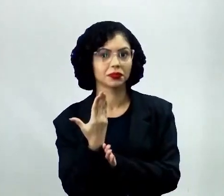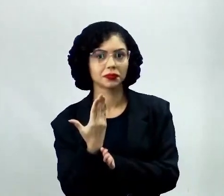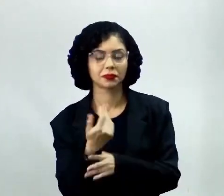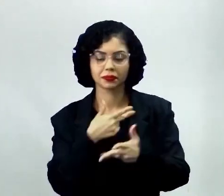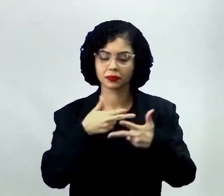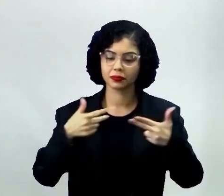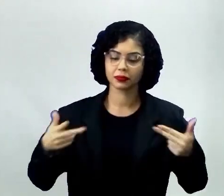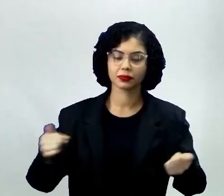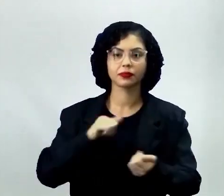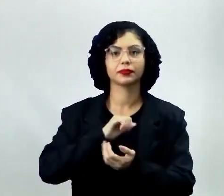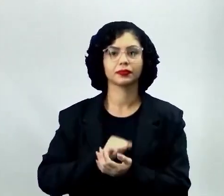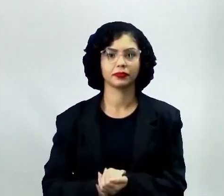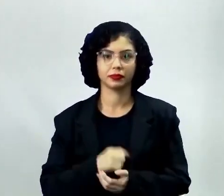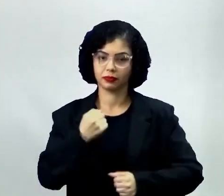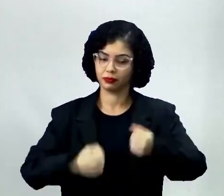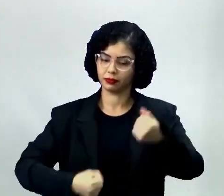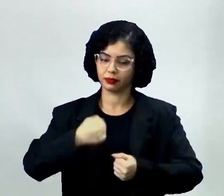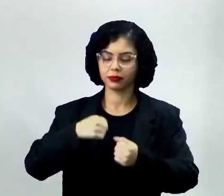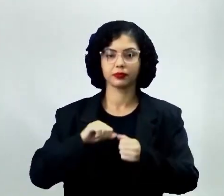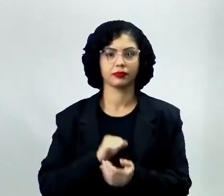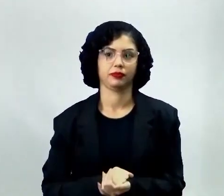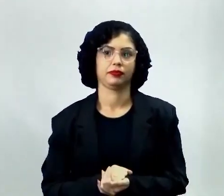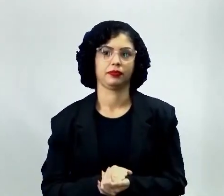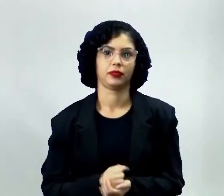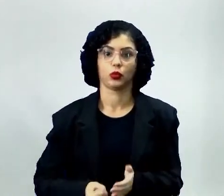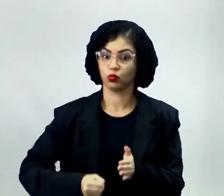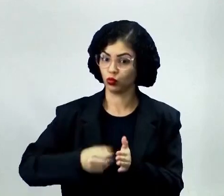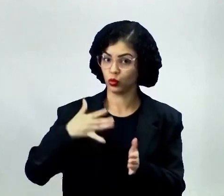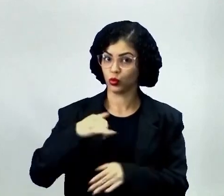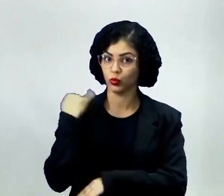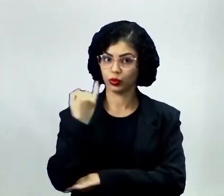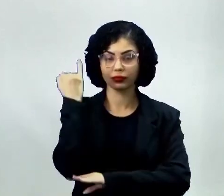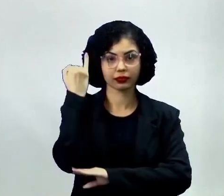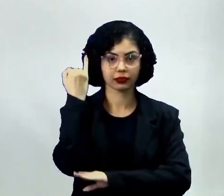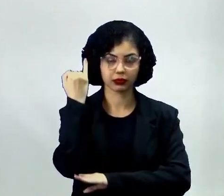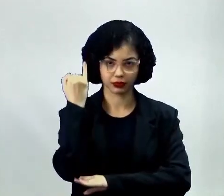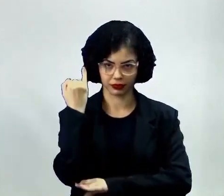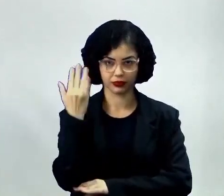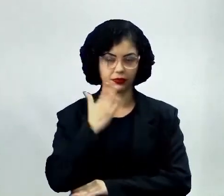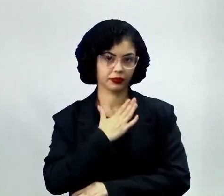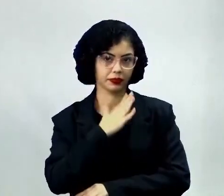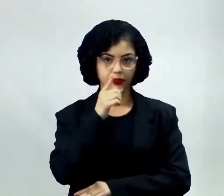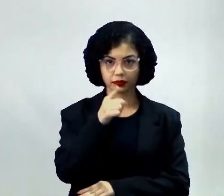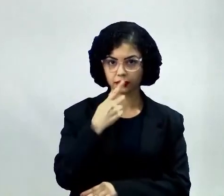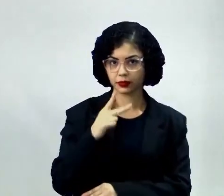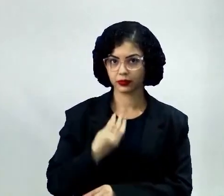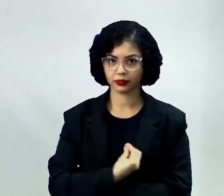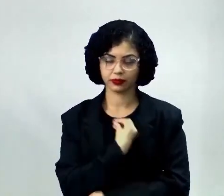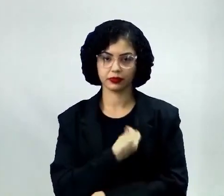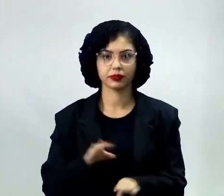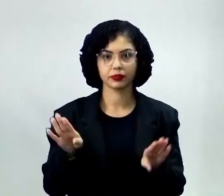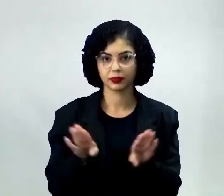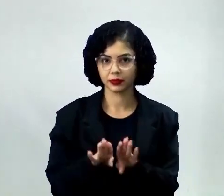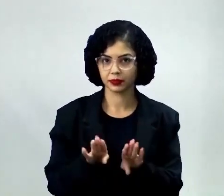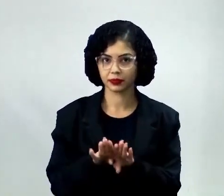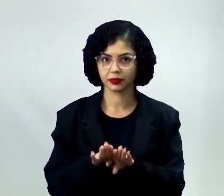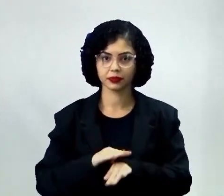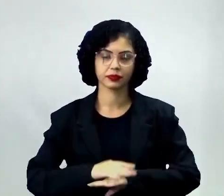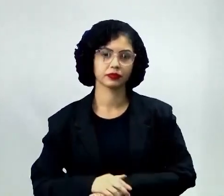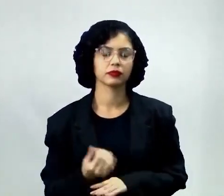meios de transportes que hoje são muito importantes na minha e sua vida também.